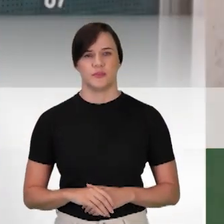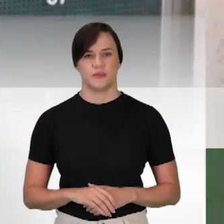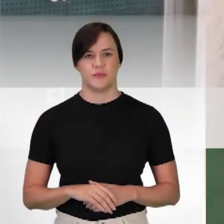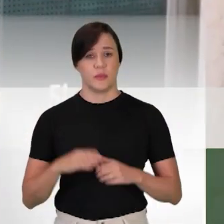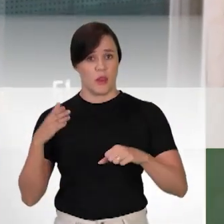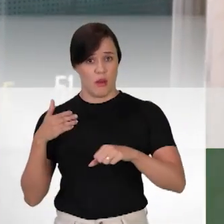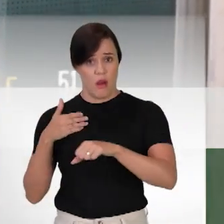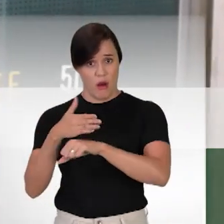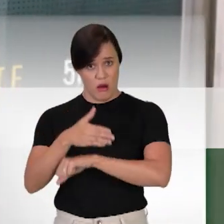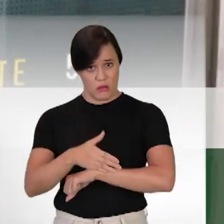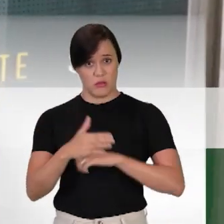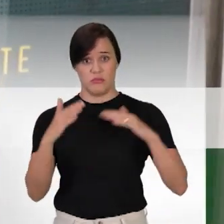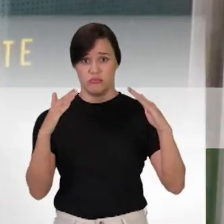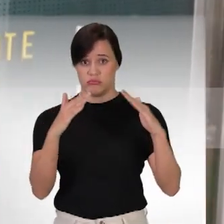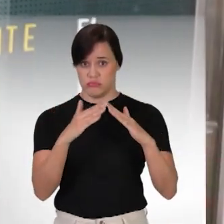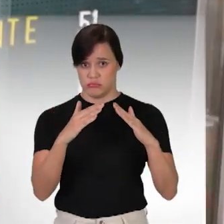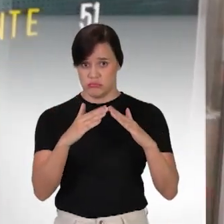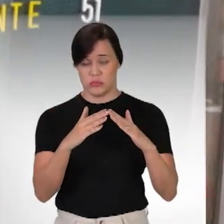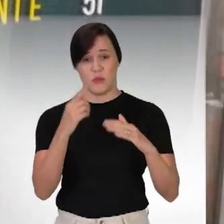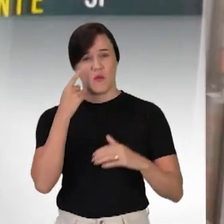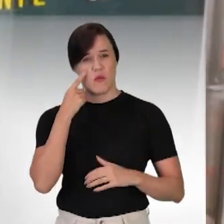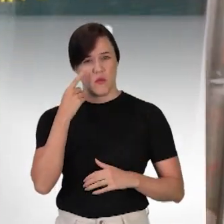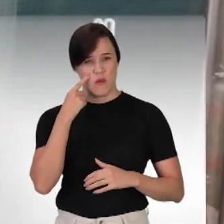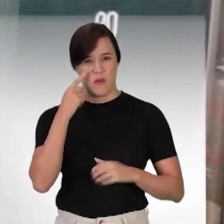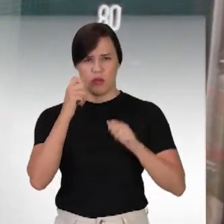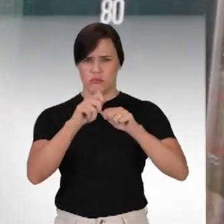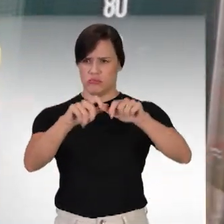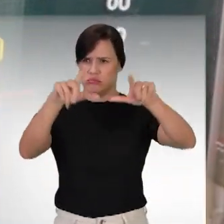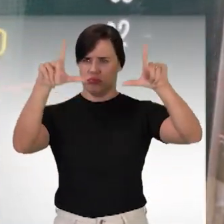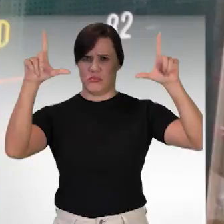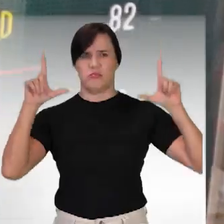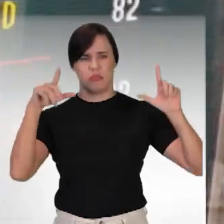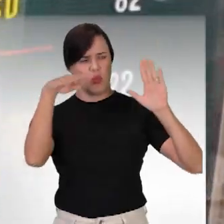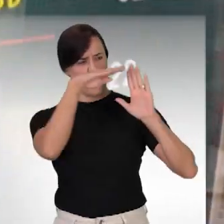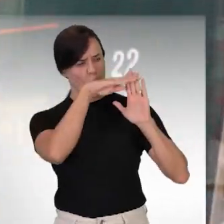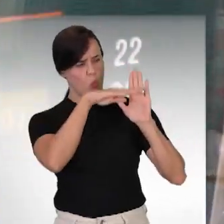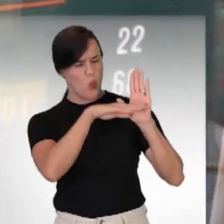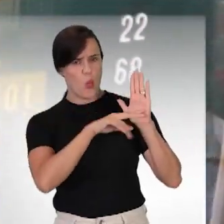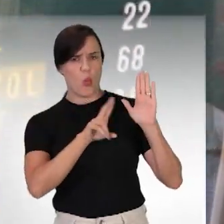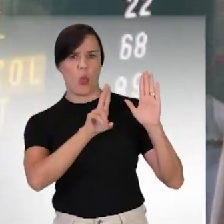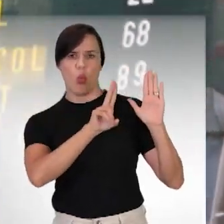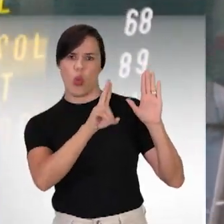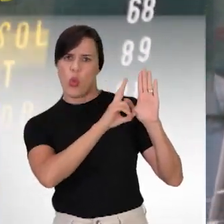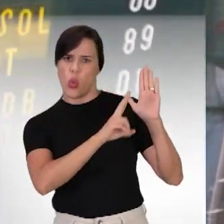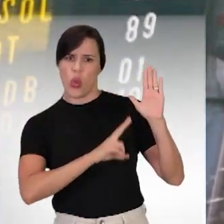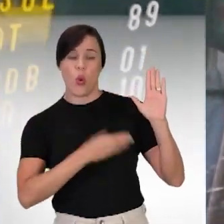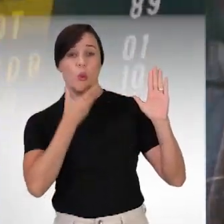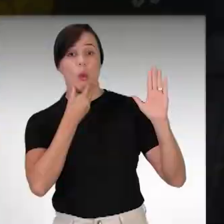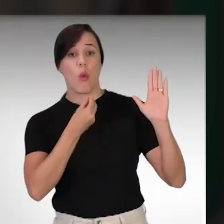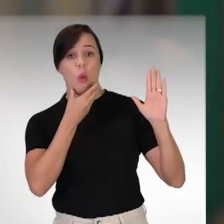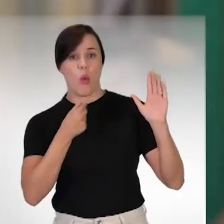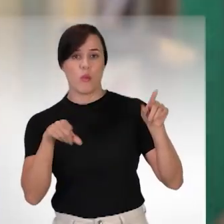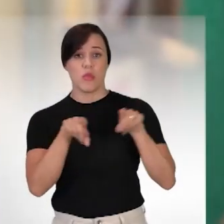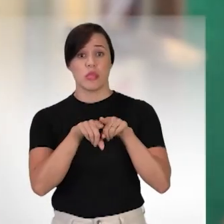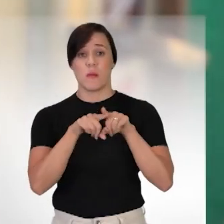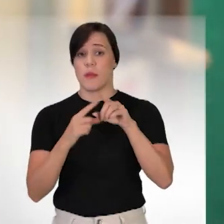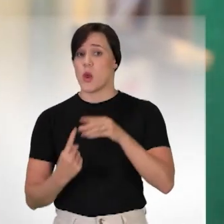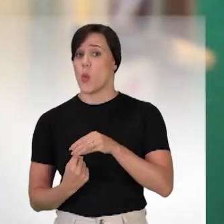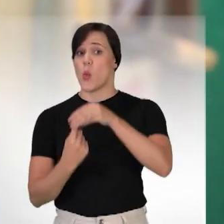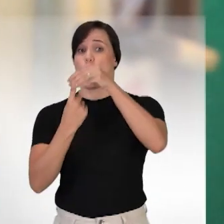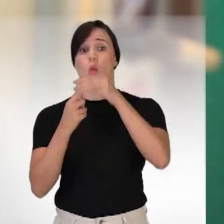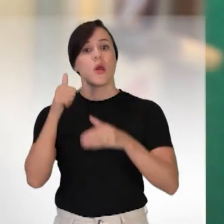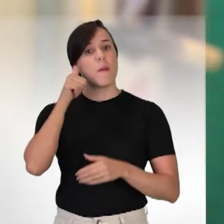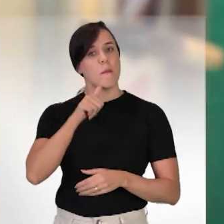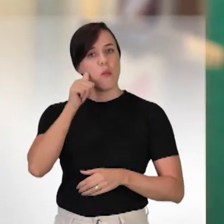Logo na entrada da Câmara Municipal, vemos um painel repleto de nomes masculinos. Ela também é a única